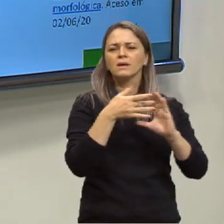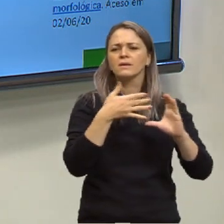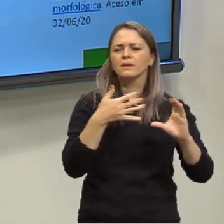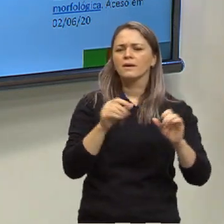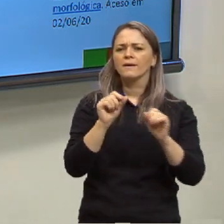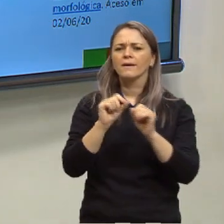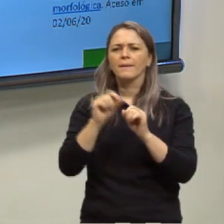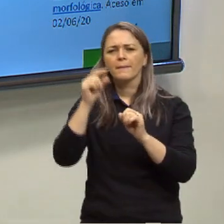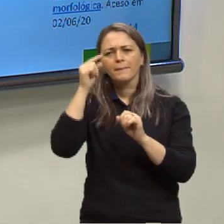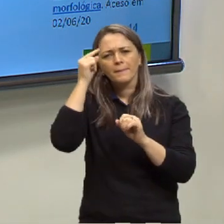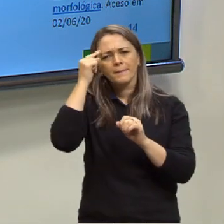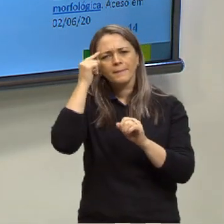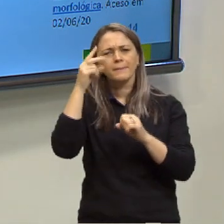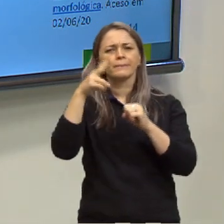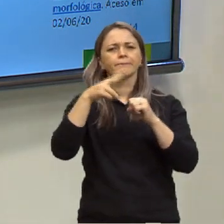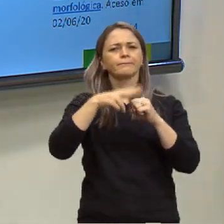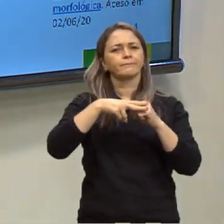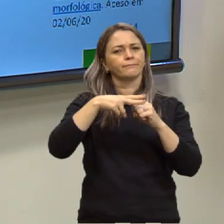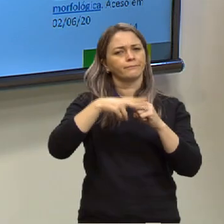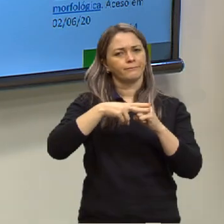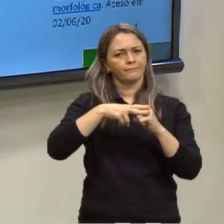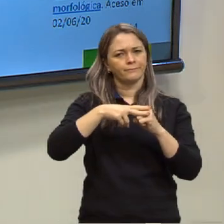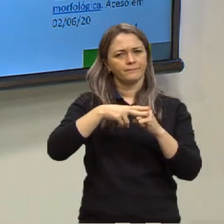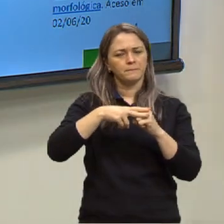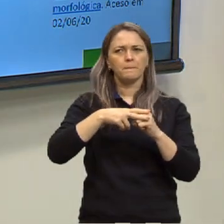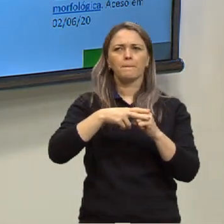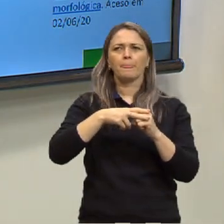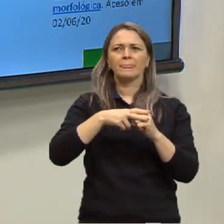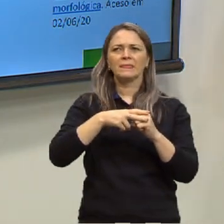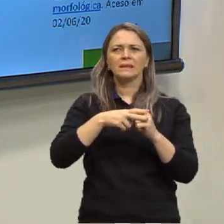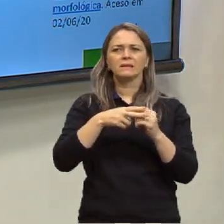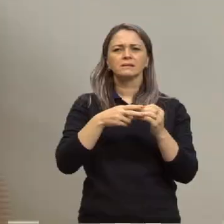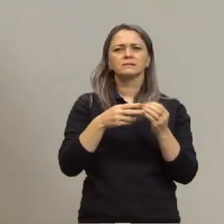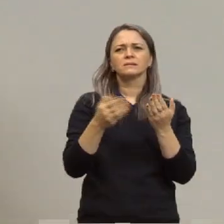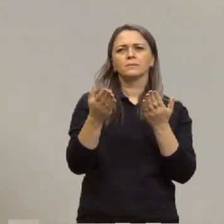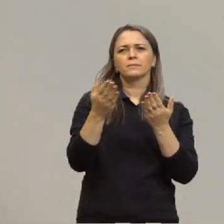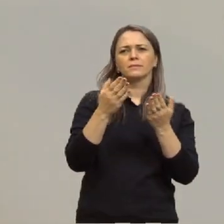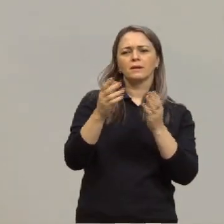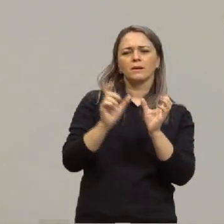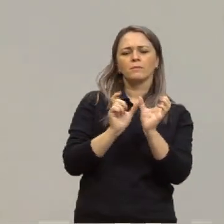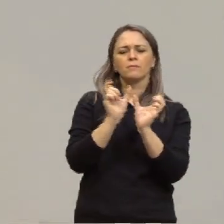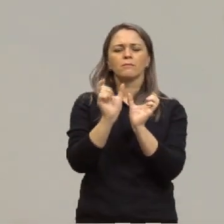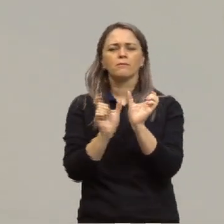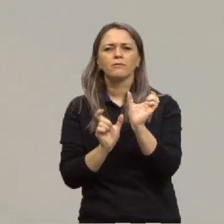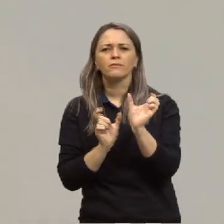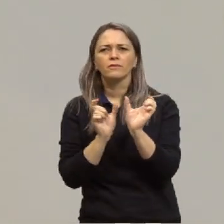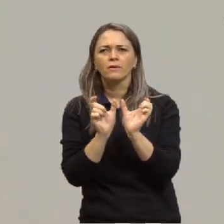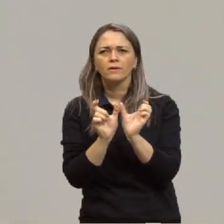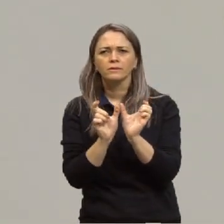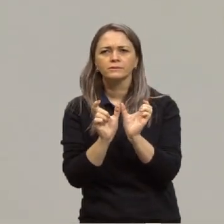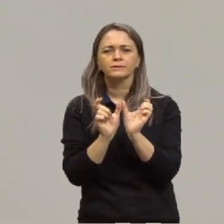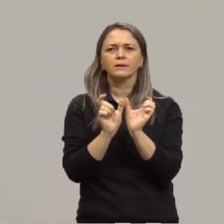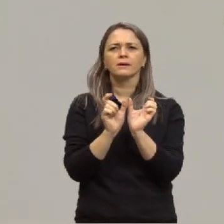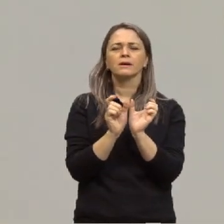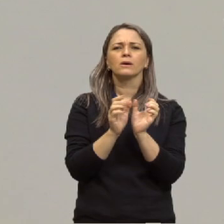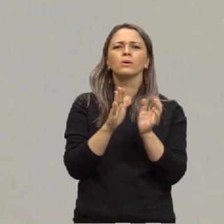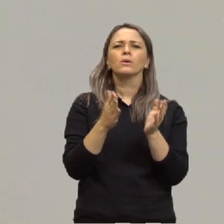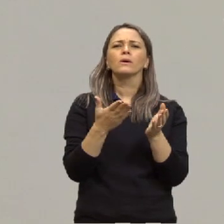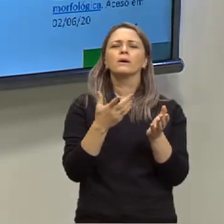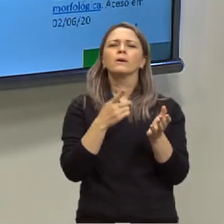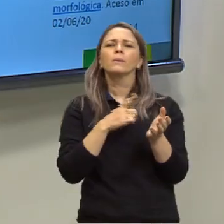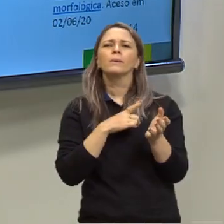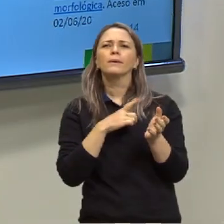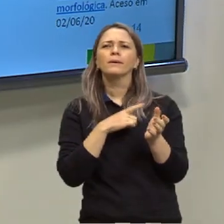que essa palavra é um verbo. Isso é uma análise morfológica. Agora, quando eu